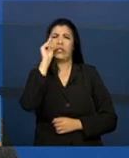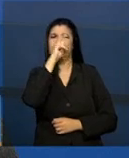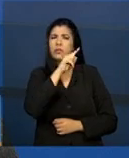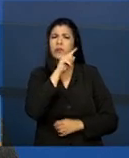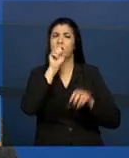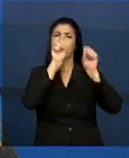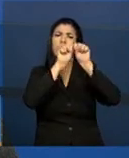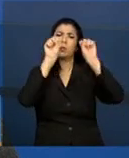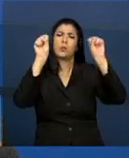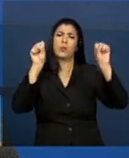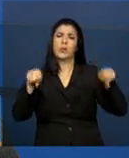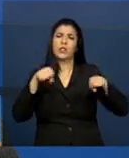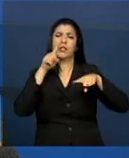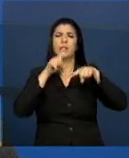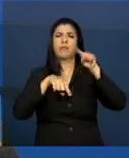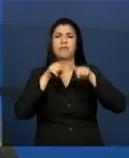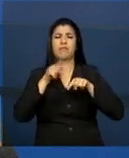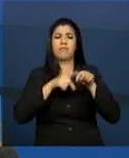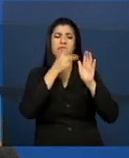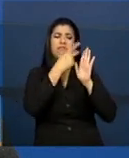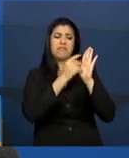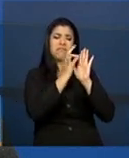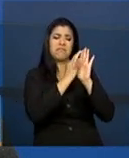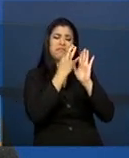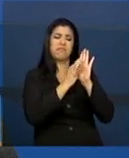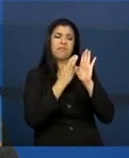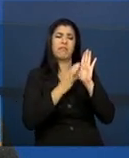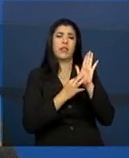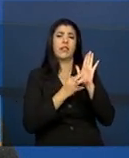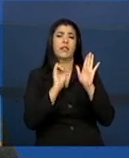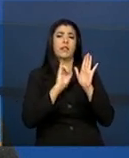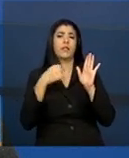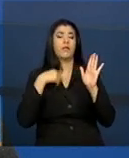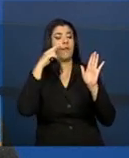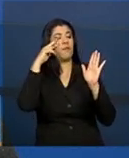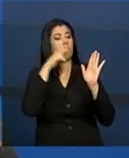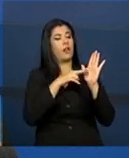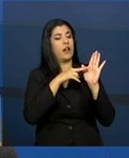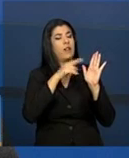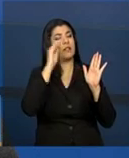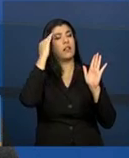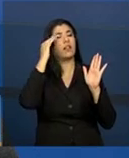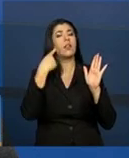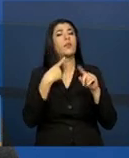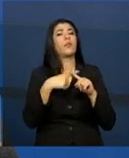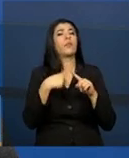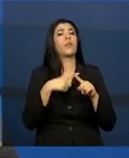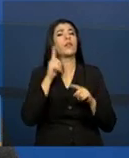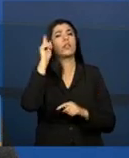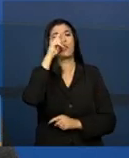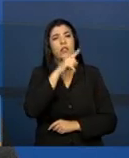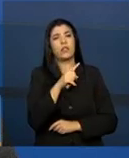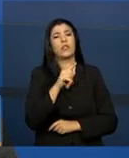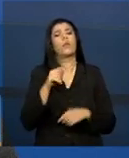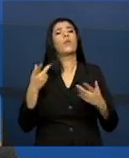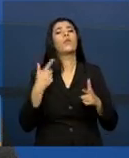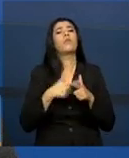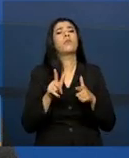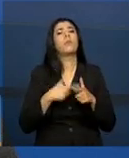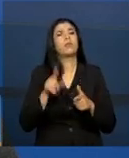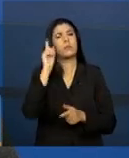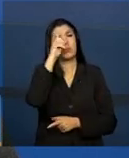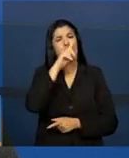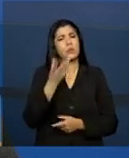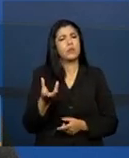do instrumental e, quando a gente vai compreender melhor a razão dessa dificuldade, a razão dessa dificuldade é, muitas